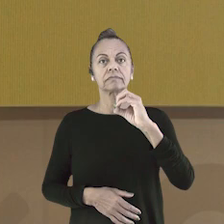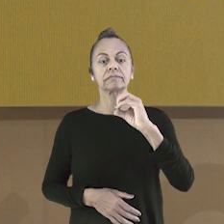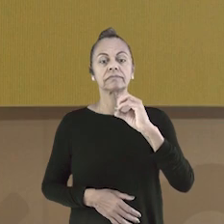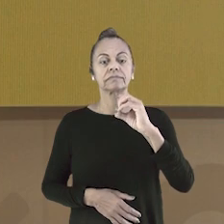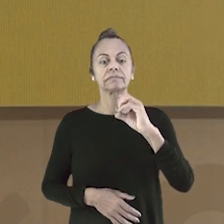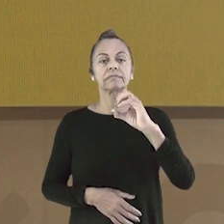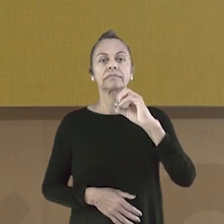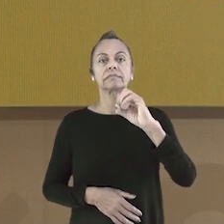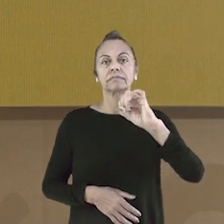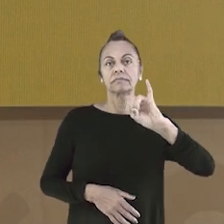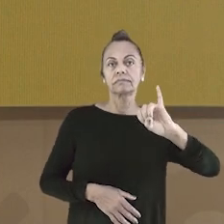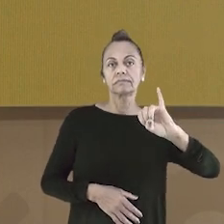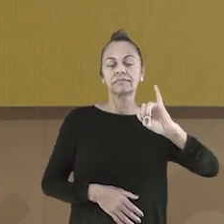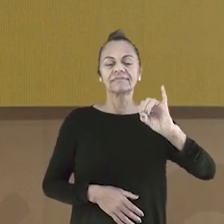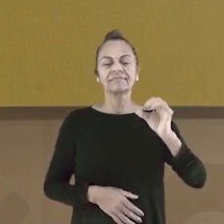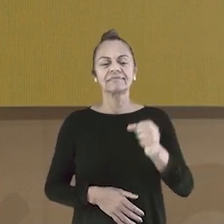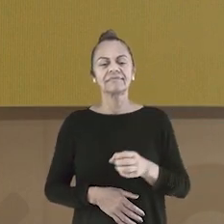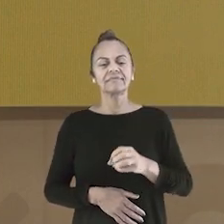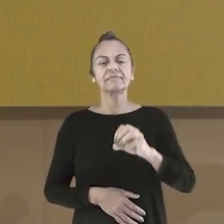vamos para a vogal O.